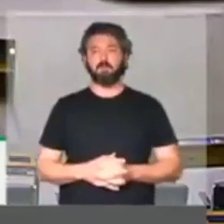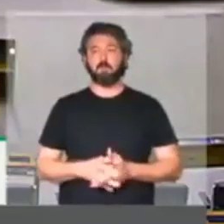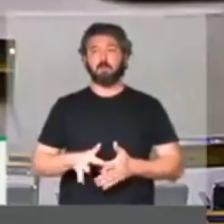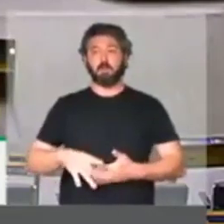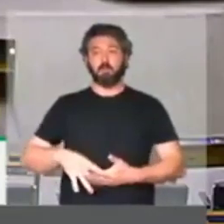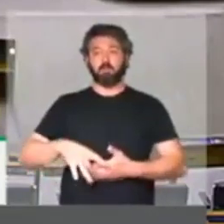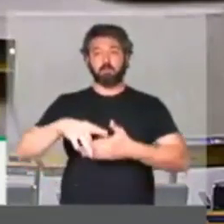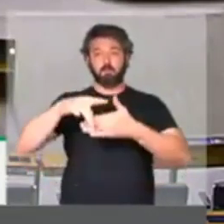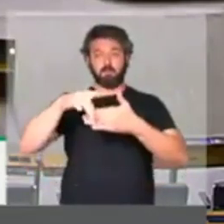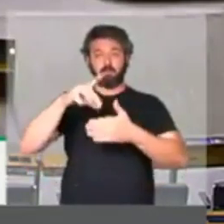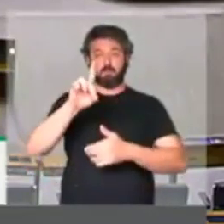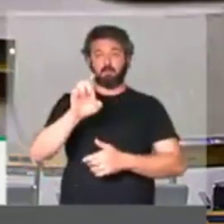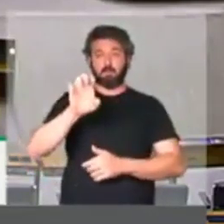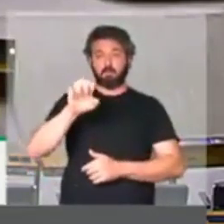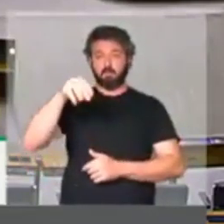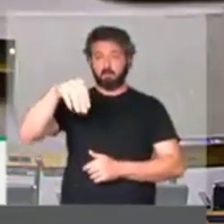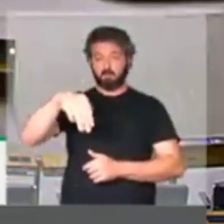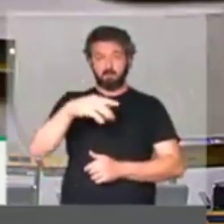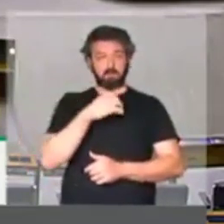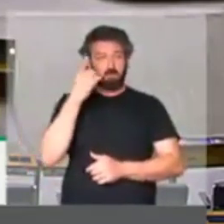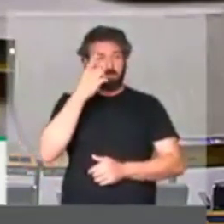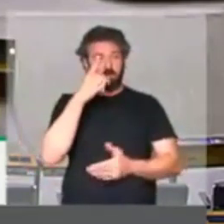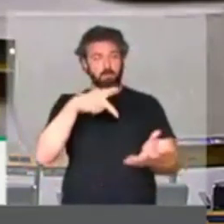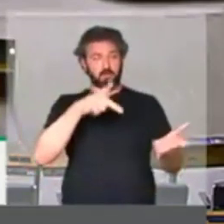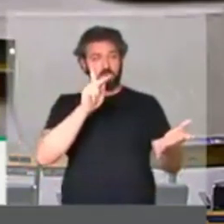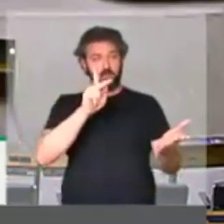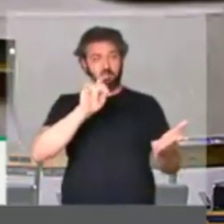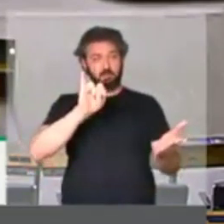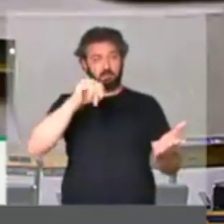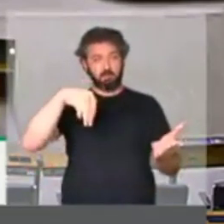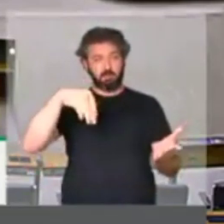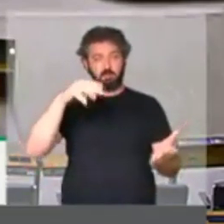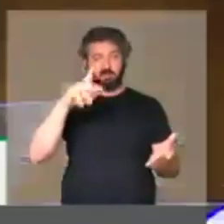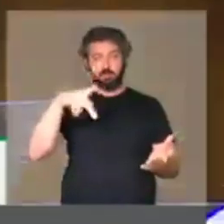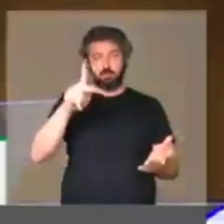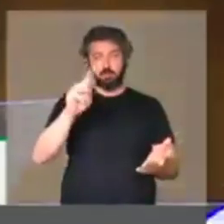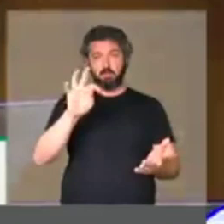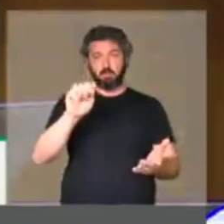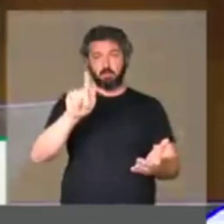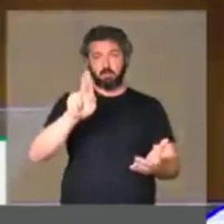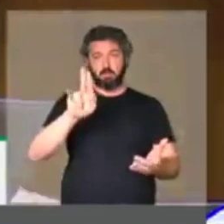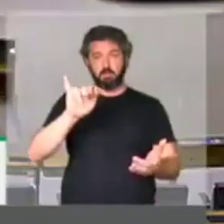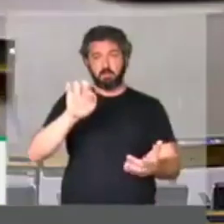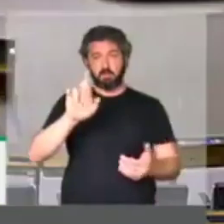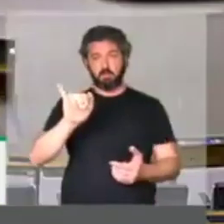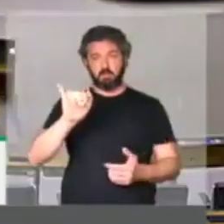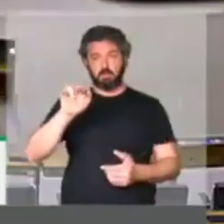Pela liderança do DEM, deputado Kim Kataguiri, V. Exª tem 5 minutos.